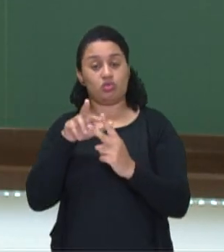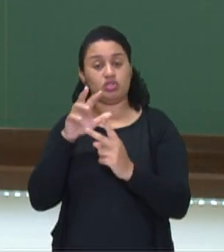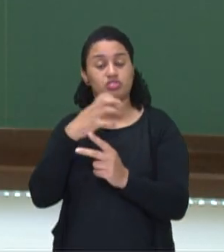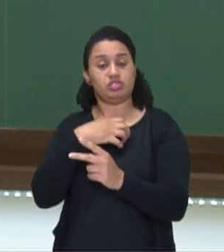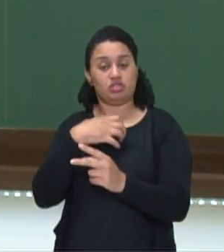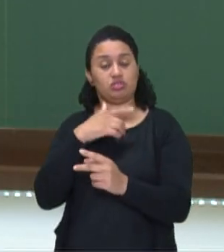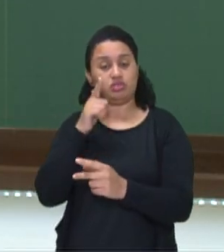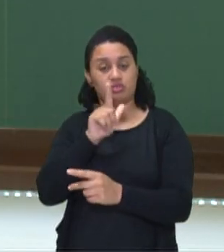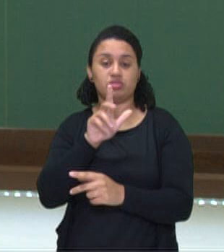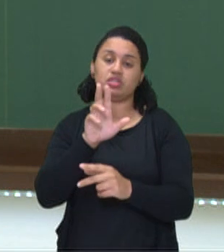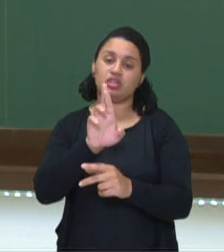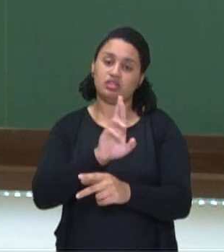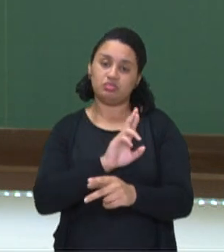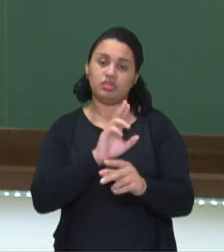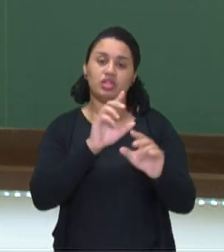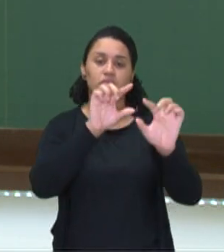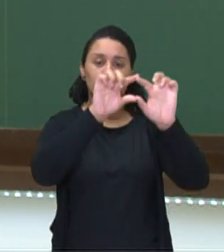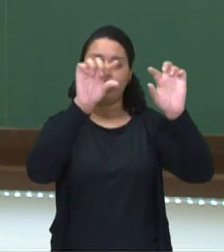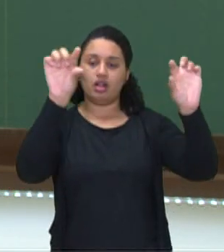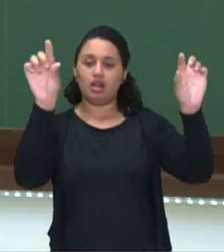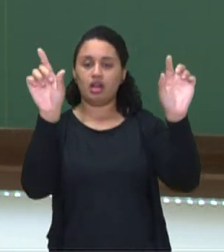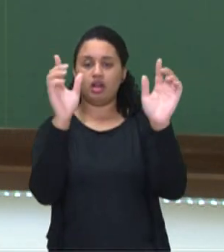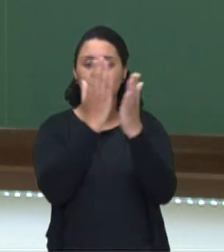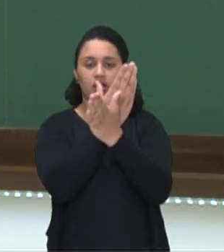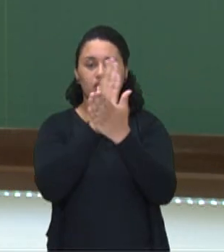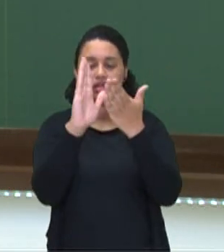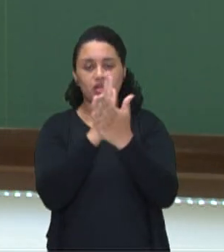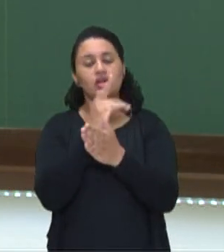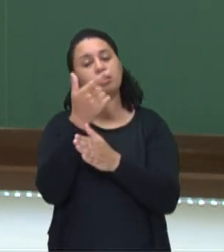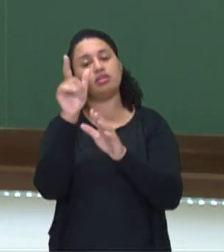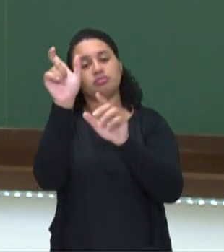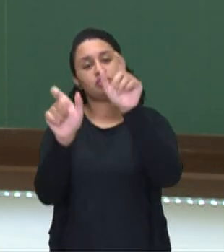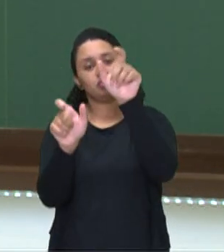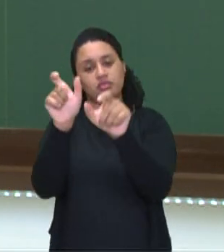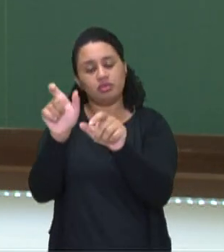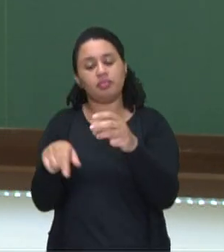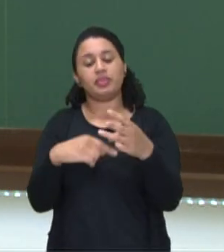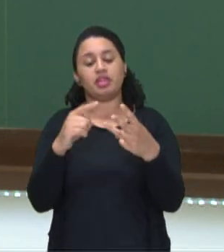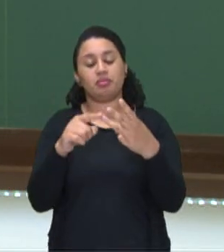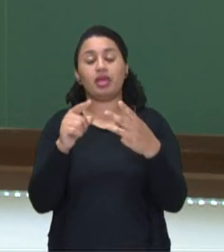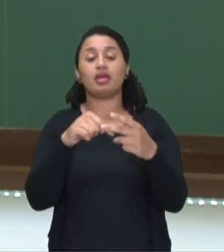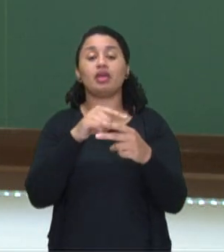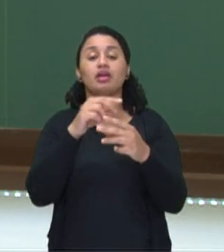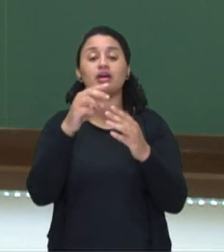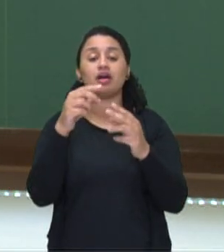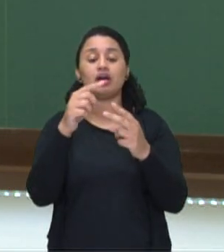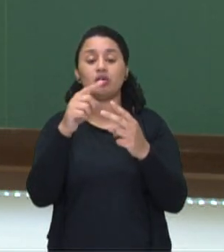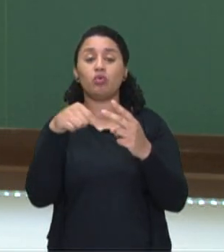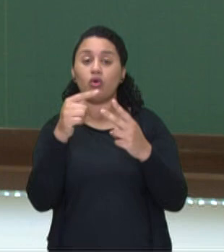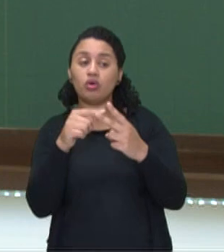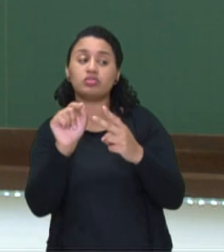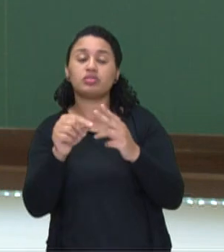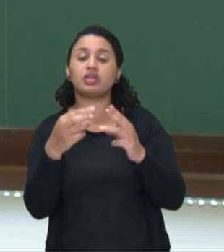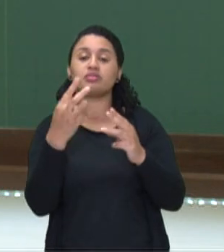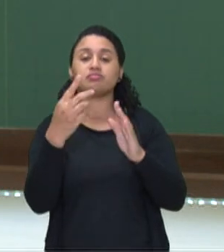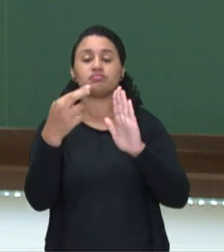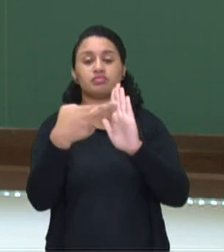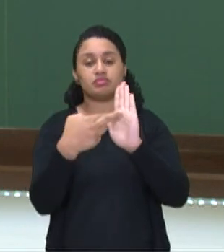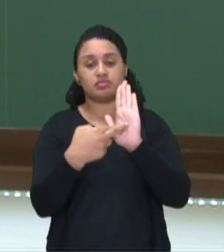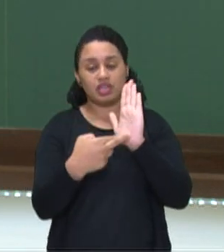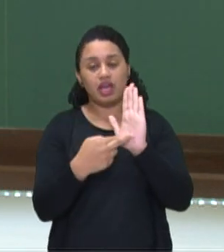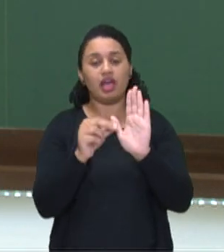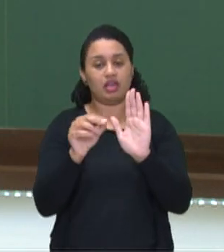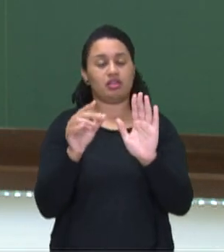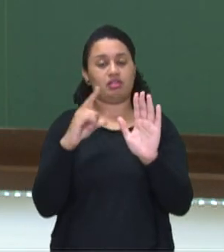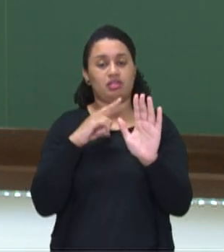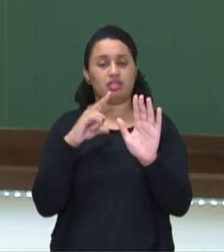adição por decomposição ou pelo algoritmo e as três propriedades da adição associativa, comutativa e